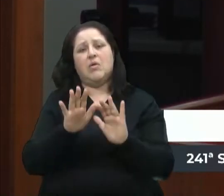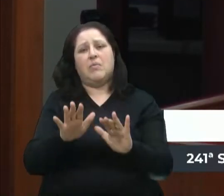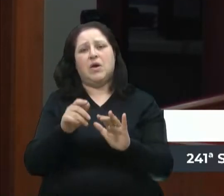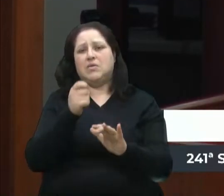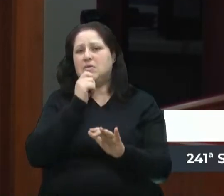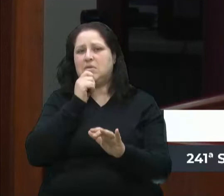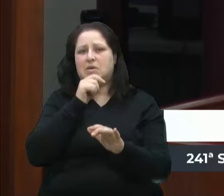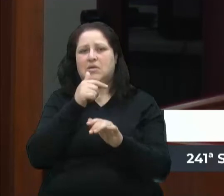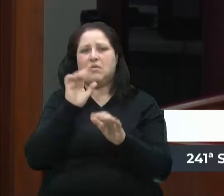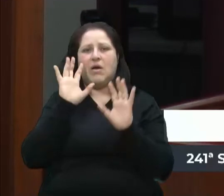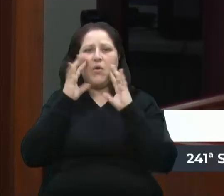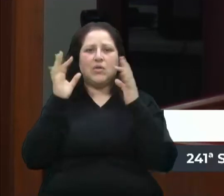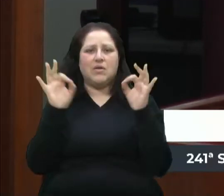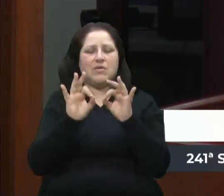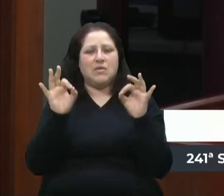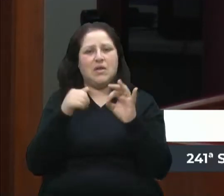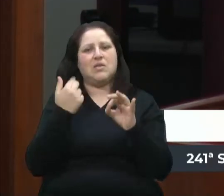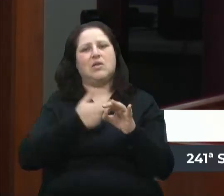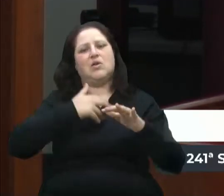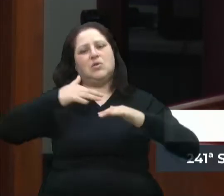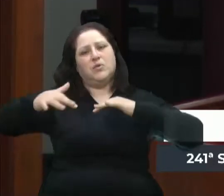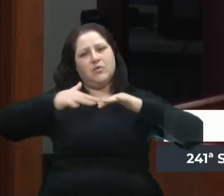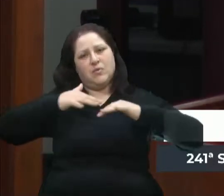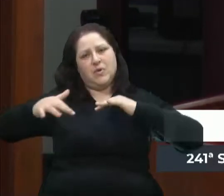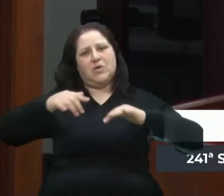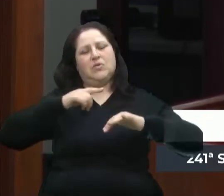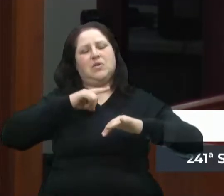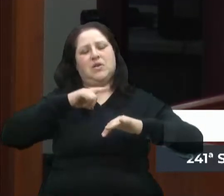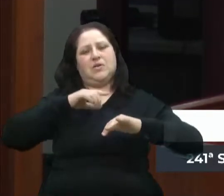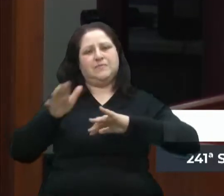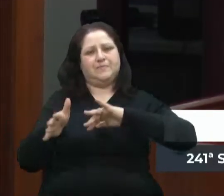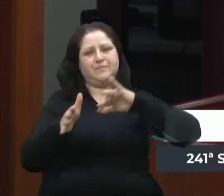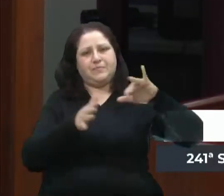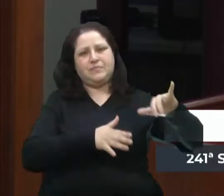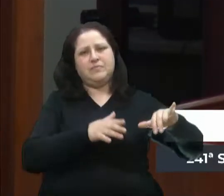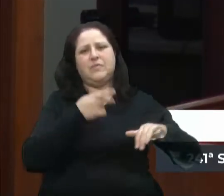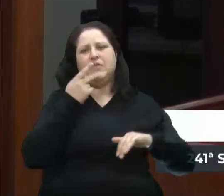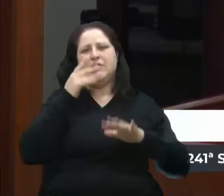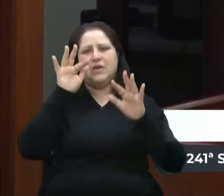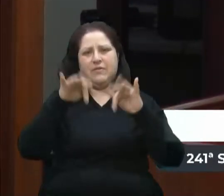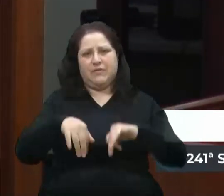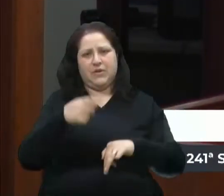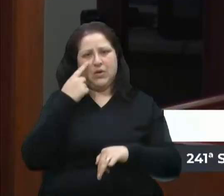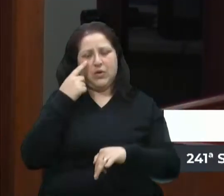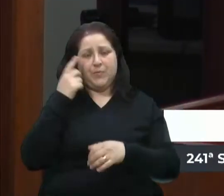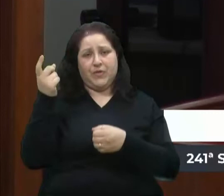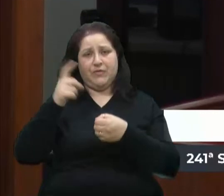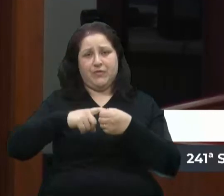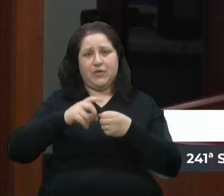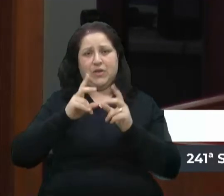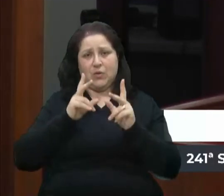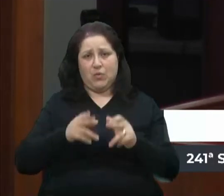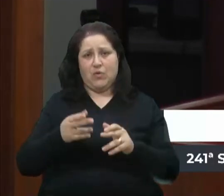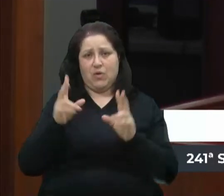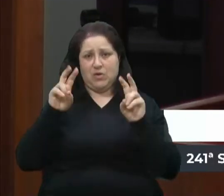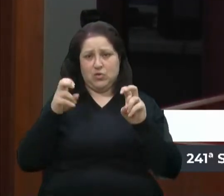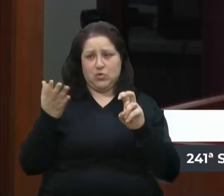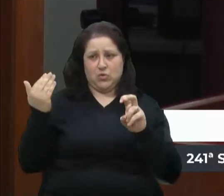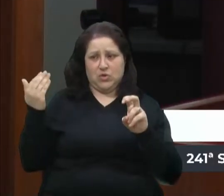manifestar. Mas eu quero inserir a minha fala dizendo o seguinte, voltando de novo ao mesmo assunto de antes.